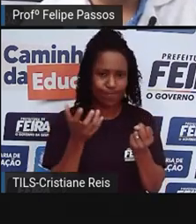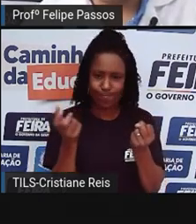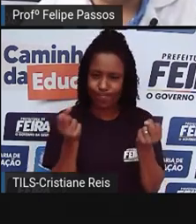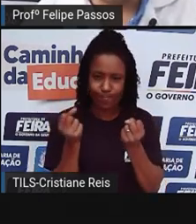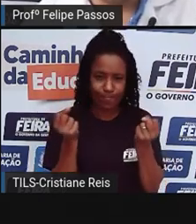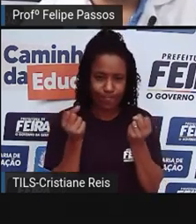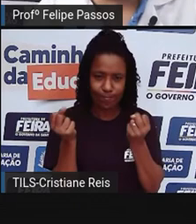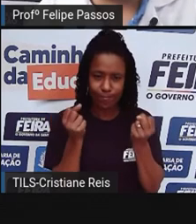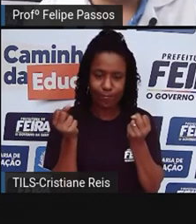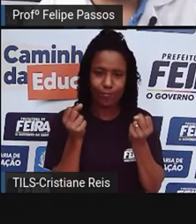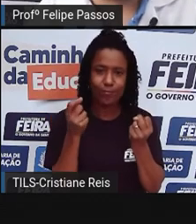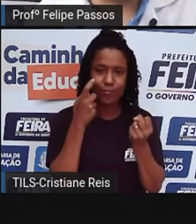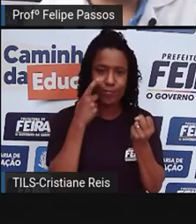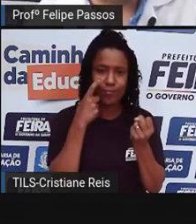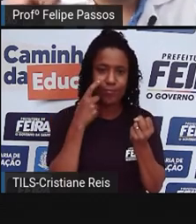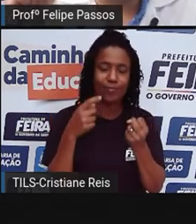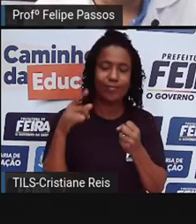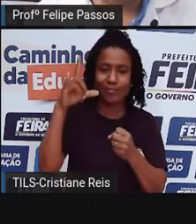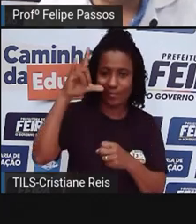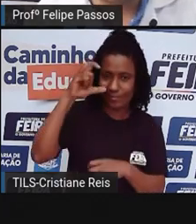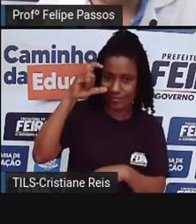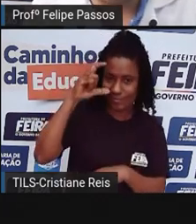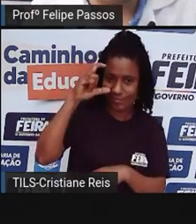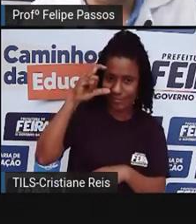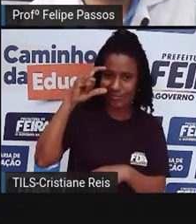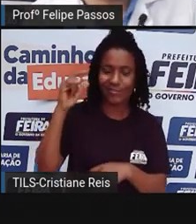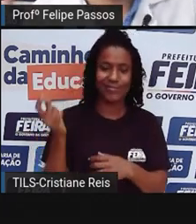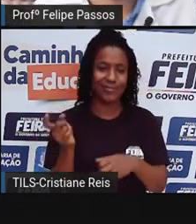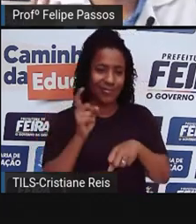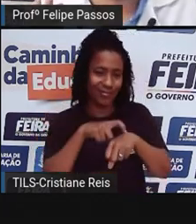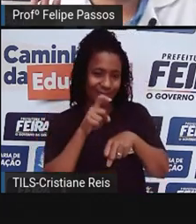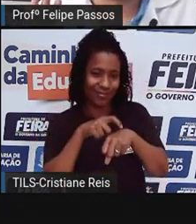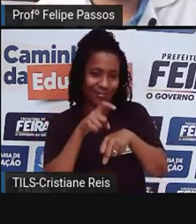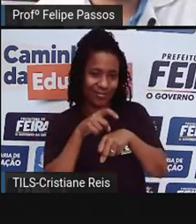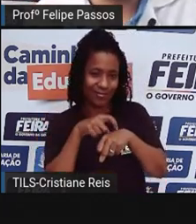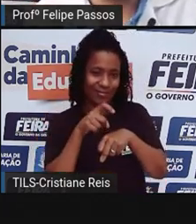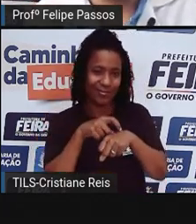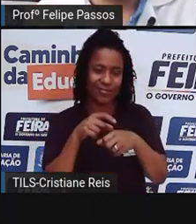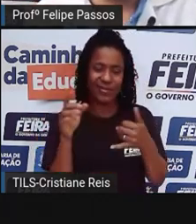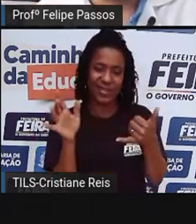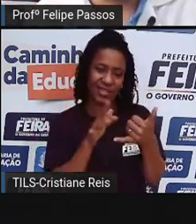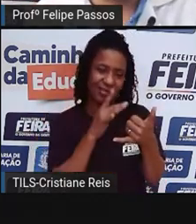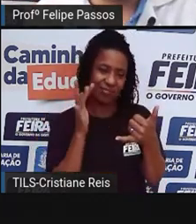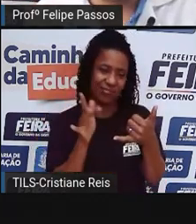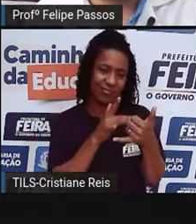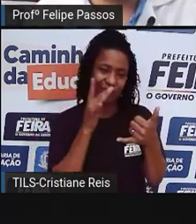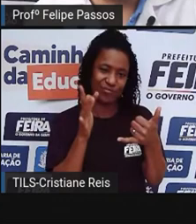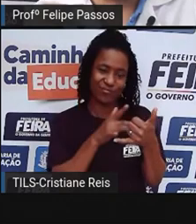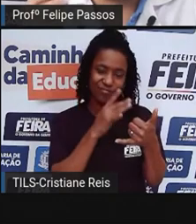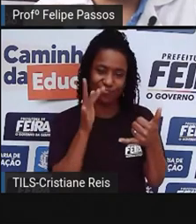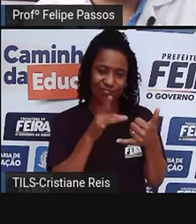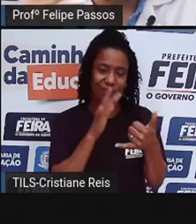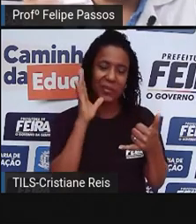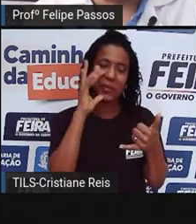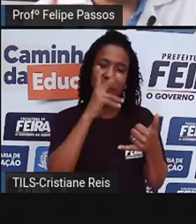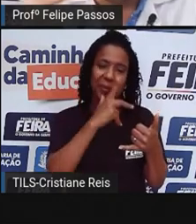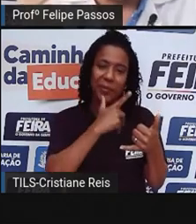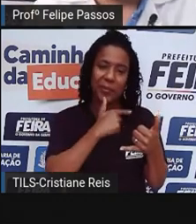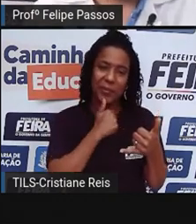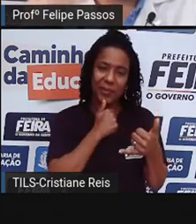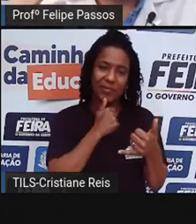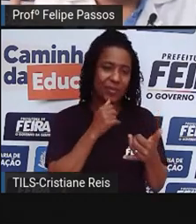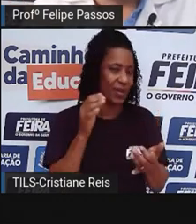assiste vídeos no Instagram, TikTok, rapidinhos. Se for longo, a gente já não presta muita atenção. Então, o ser humano, ele está nessa